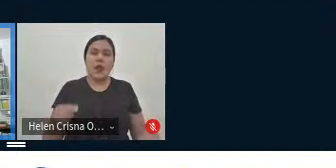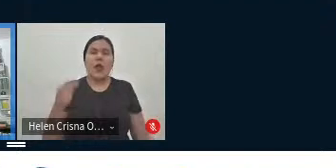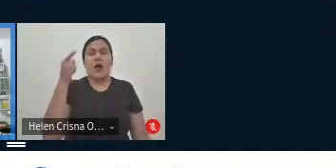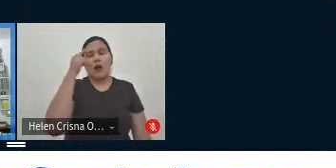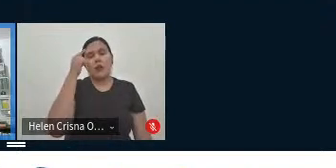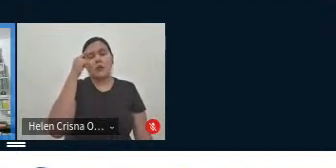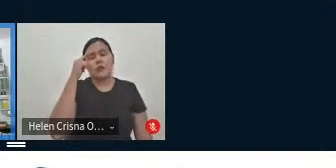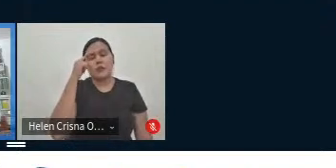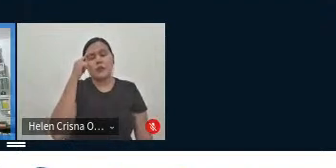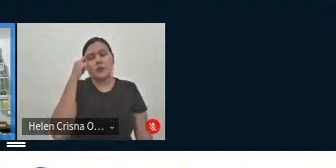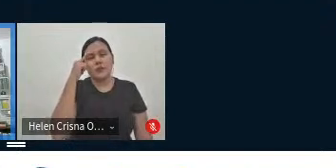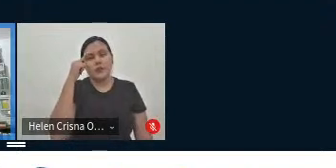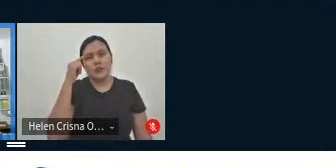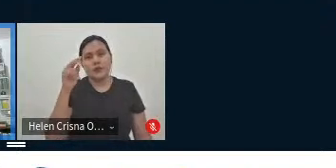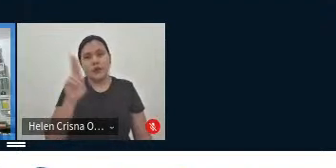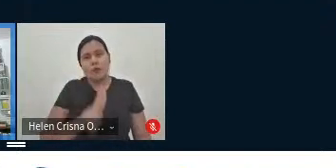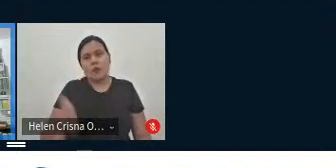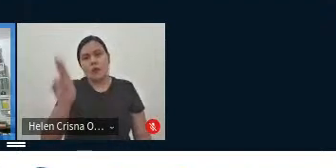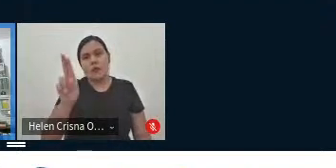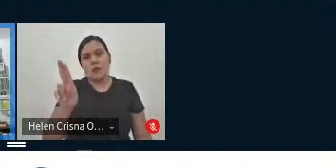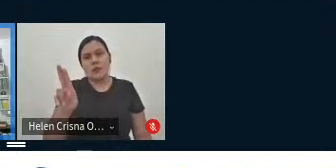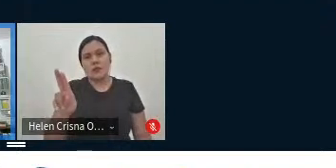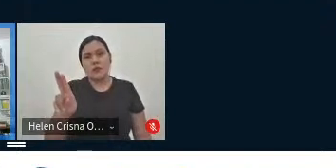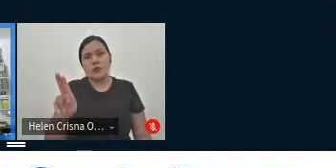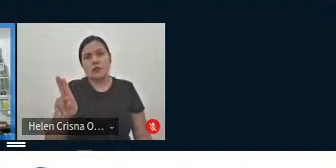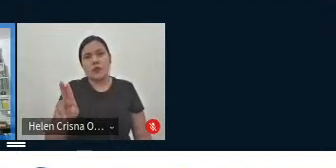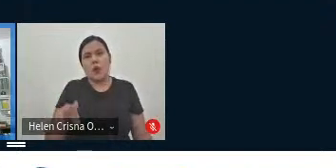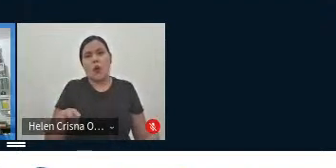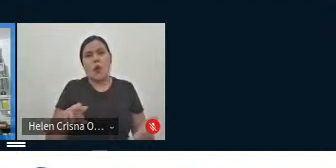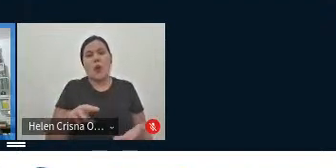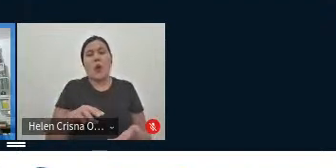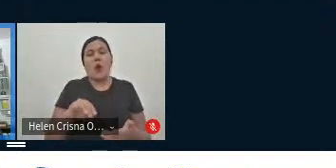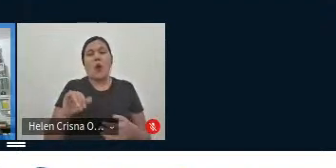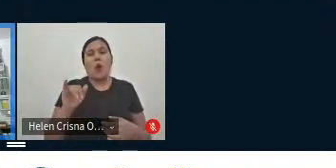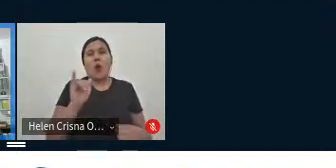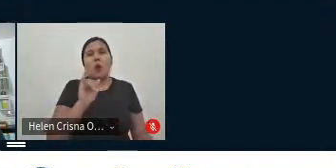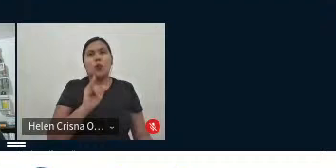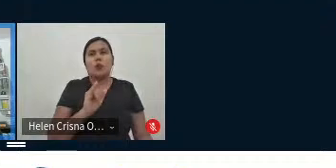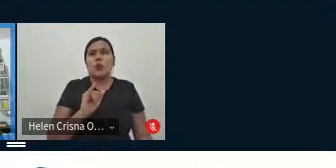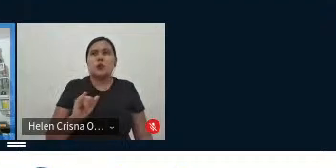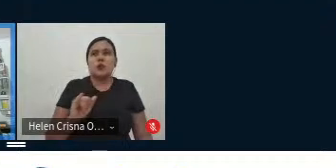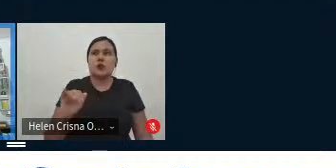nisso, eu usei muito um escritor japonês chamado Suicato,